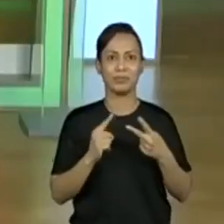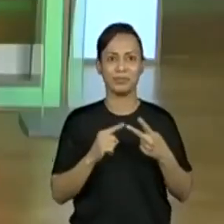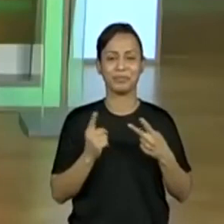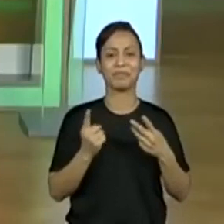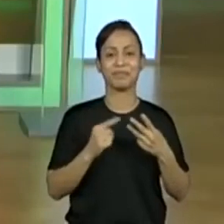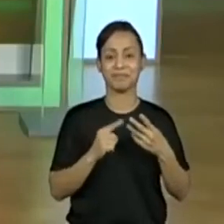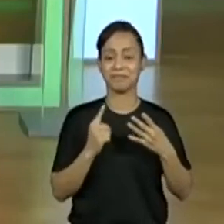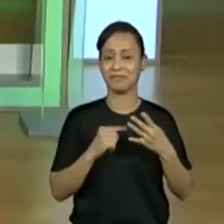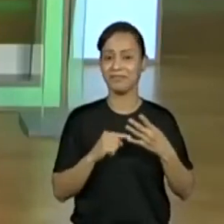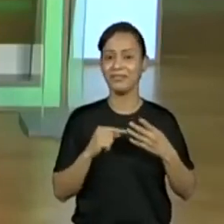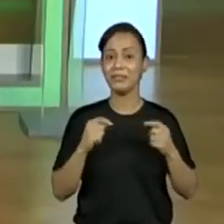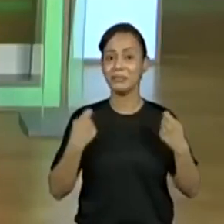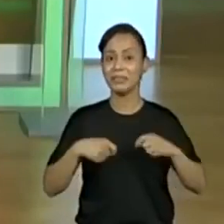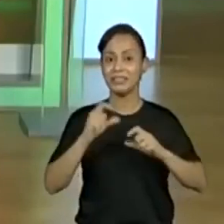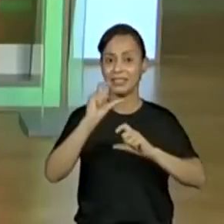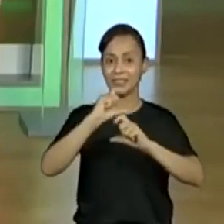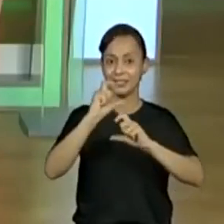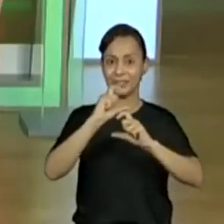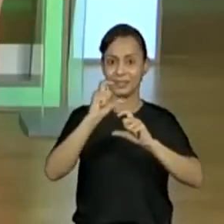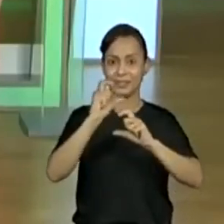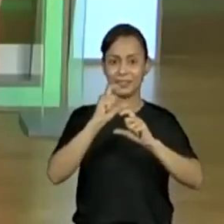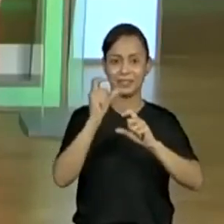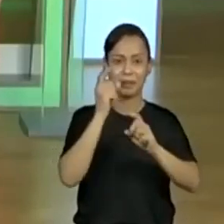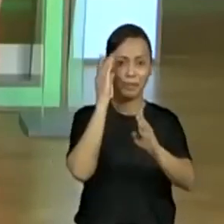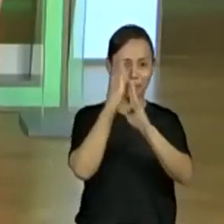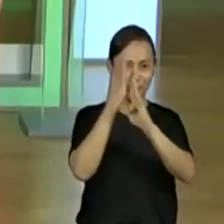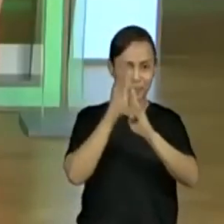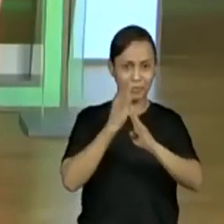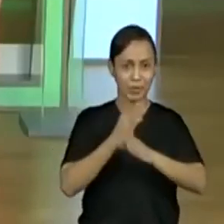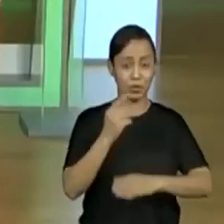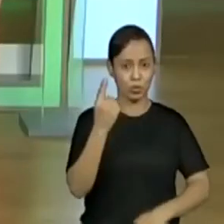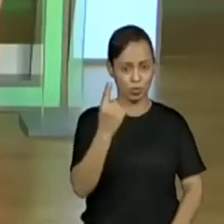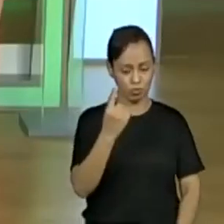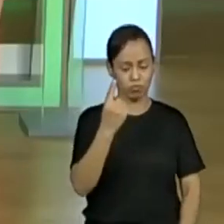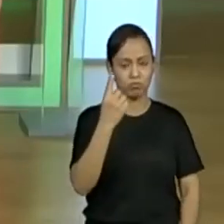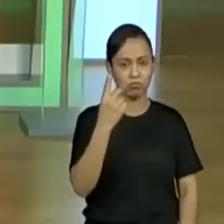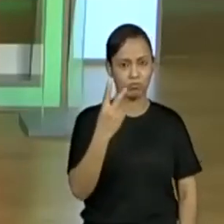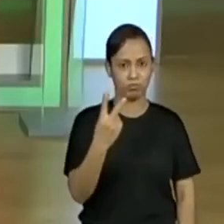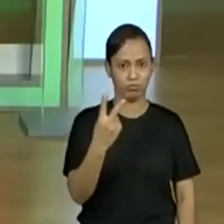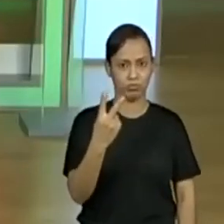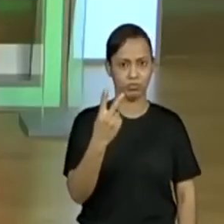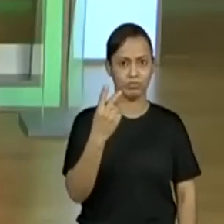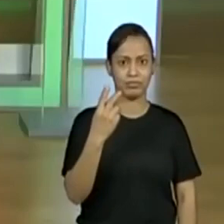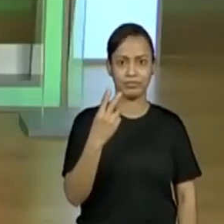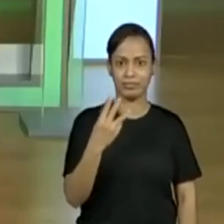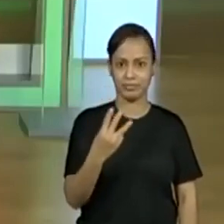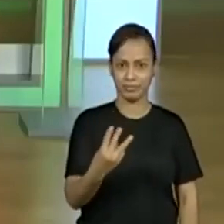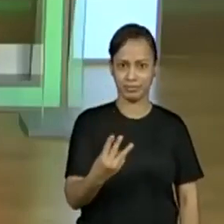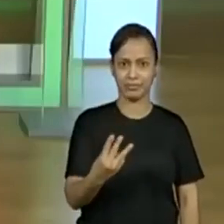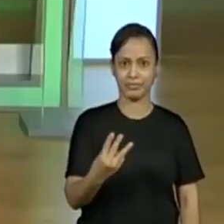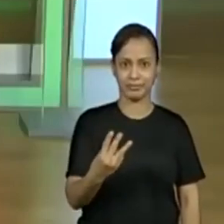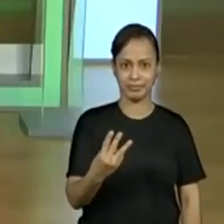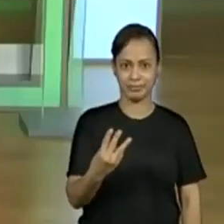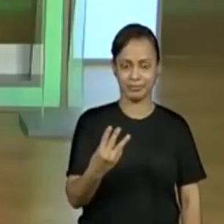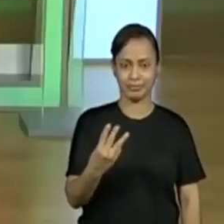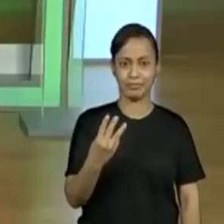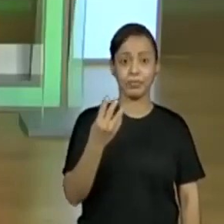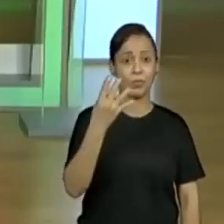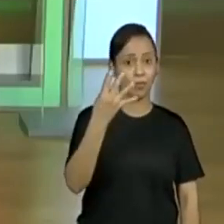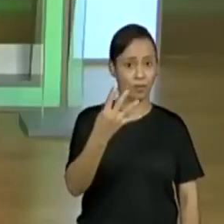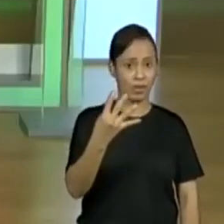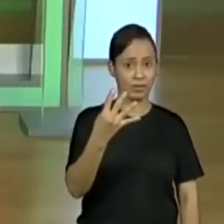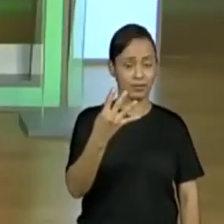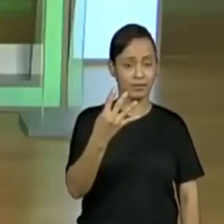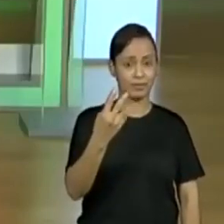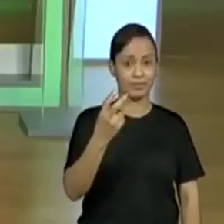dentro da quadrinha. Certo, professora Olha só, eu tenho a quadrinha 1, a quadrinha 2, a quadrinha 3, a